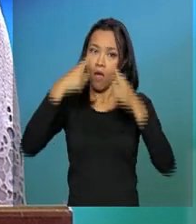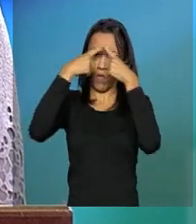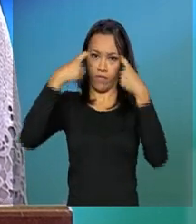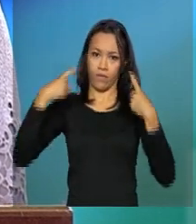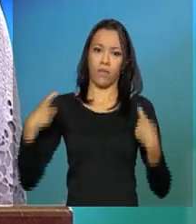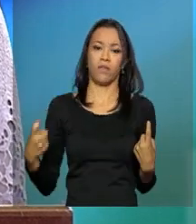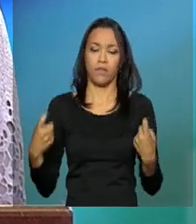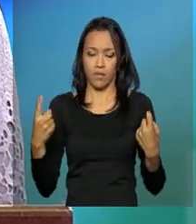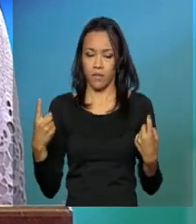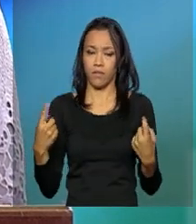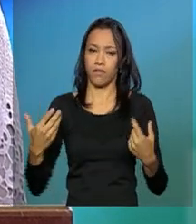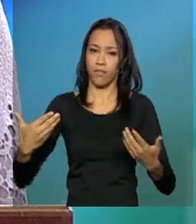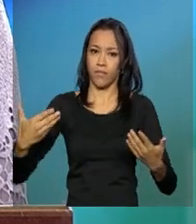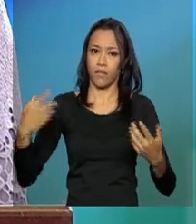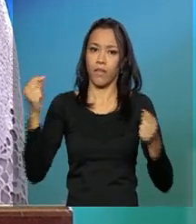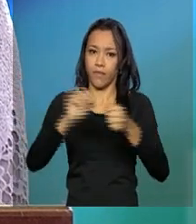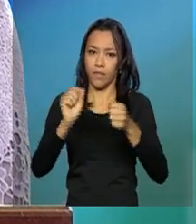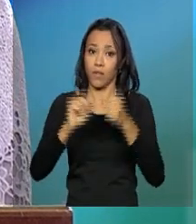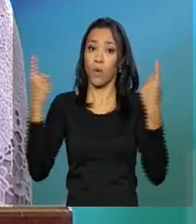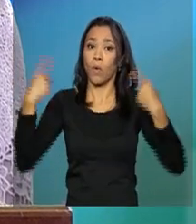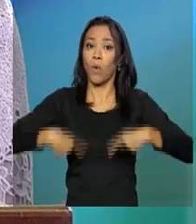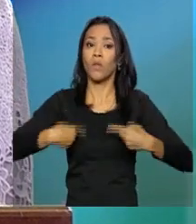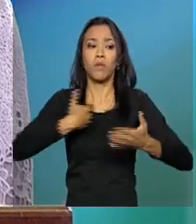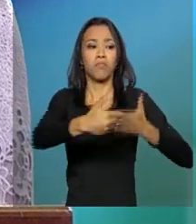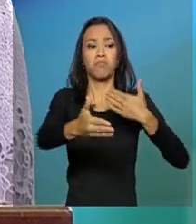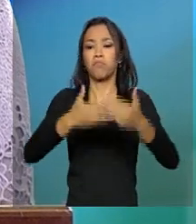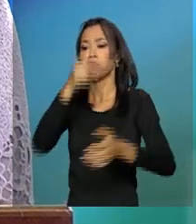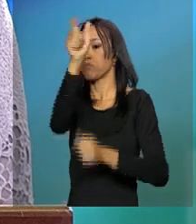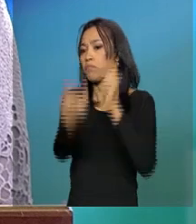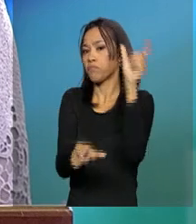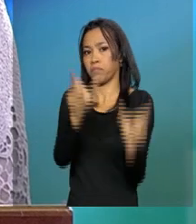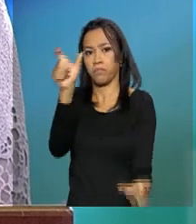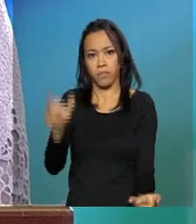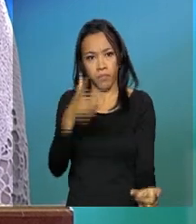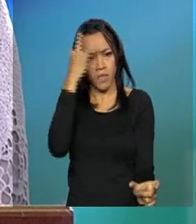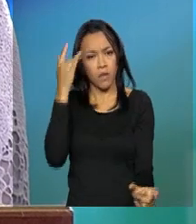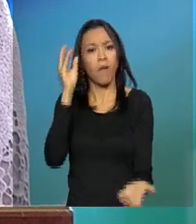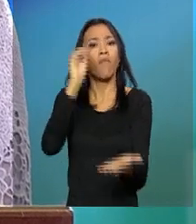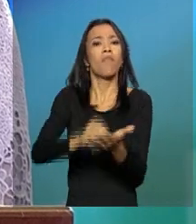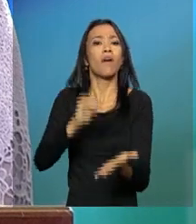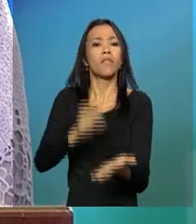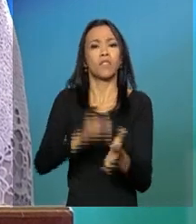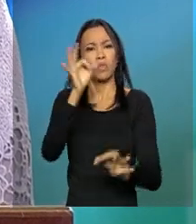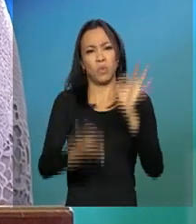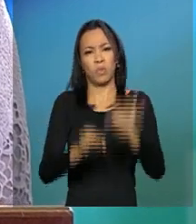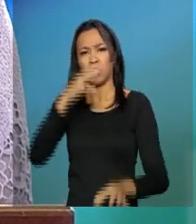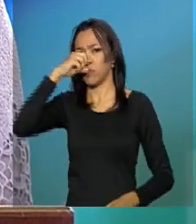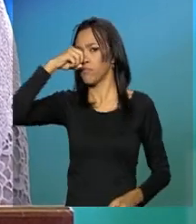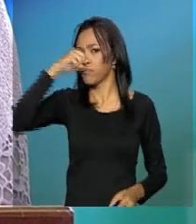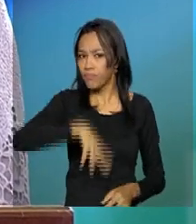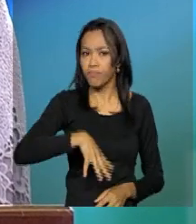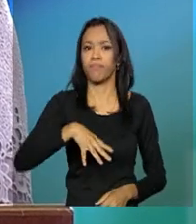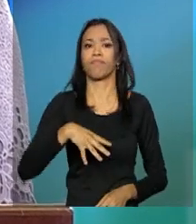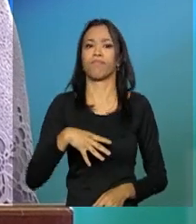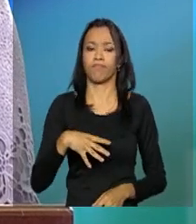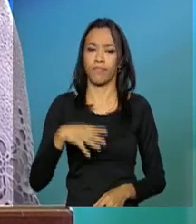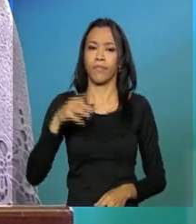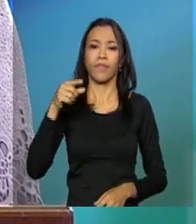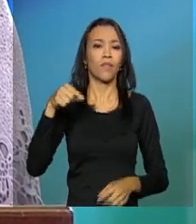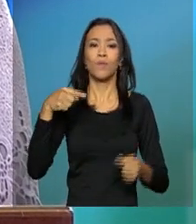cometer contra qualquer pessoa. É uma injustiça brutal, é uma